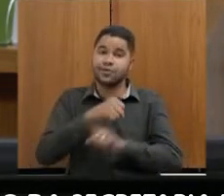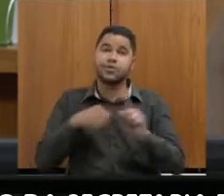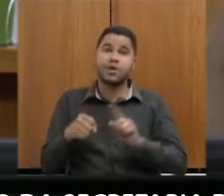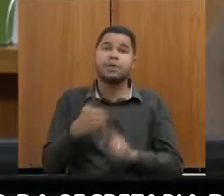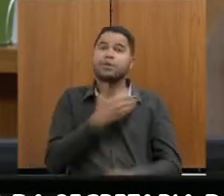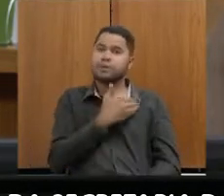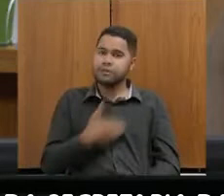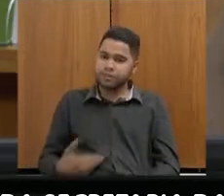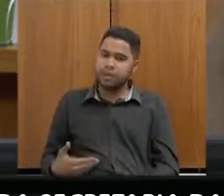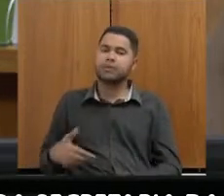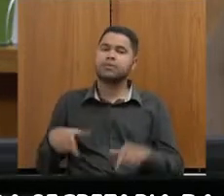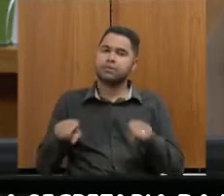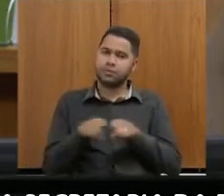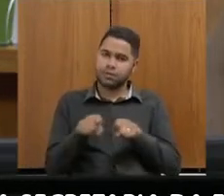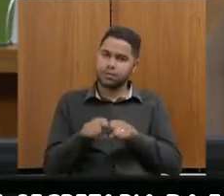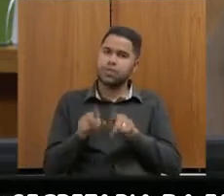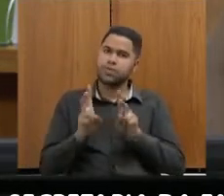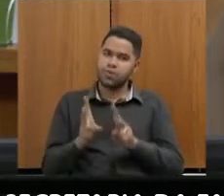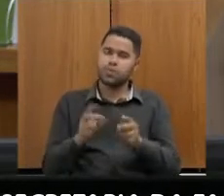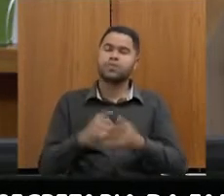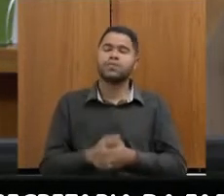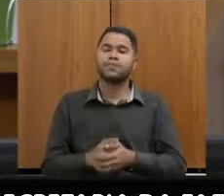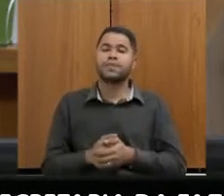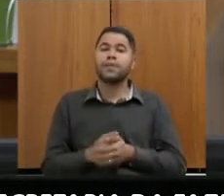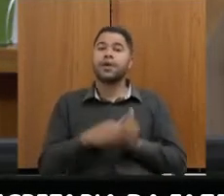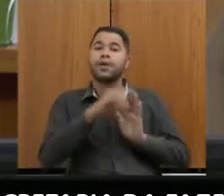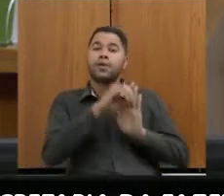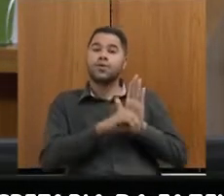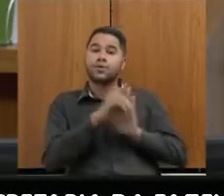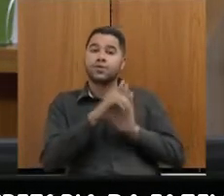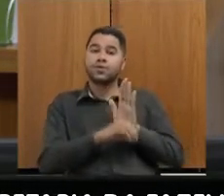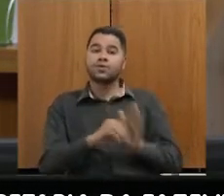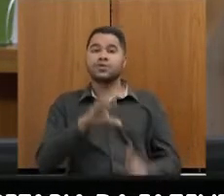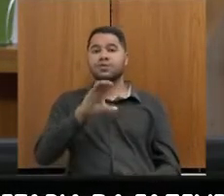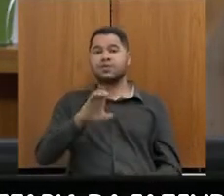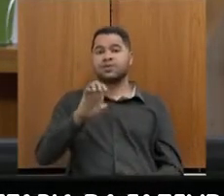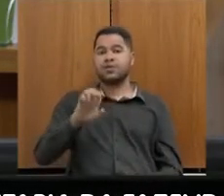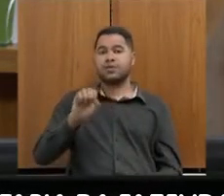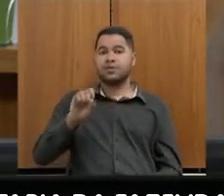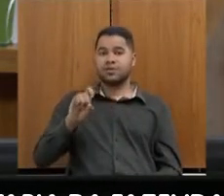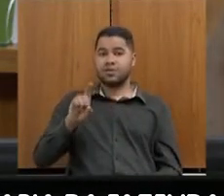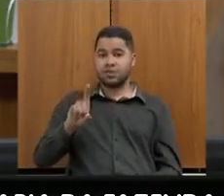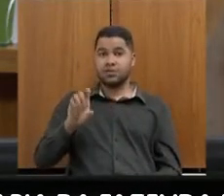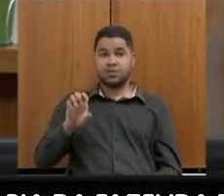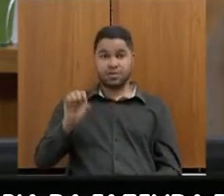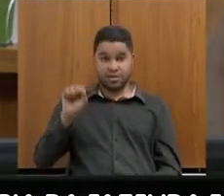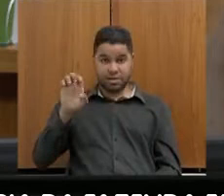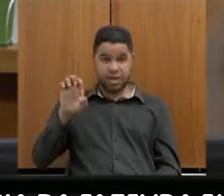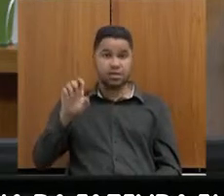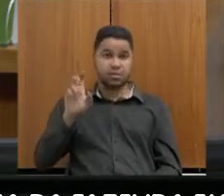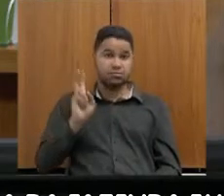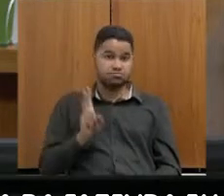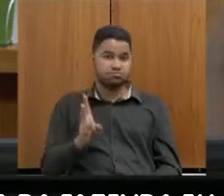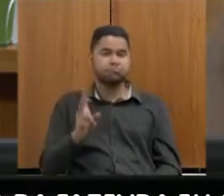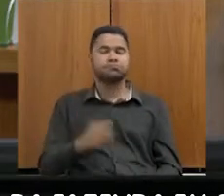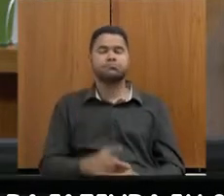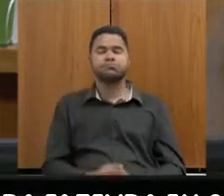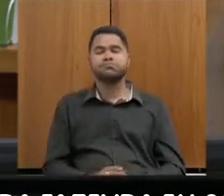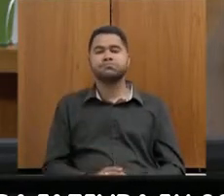o Estado vem fazendo isso também. A alocação de orçamento na CEDES, ela se elevou bastante com relação a isso. quanto